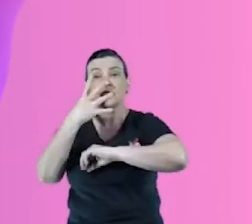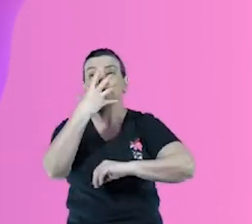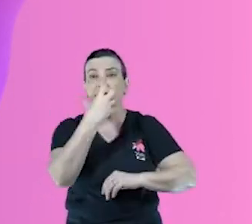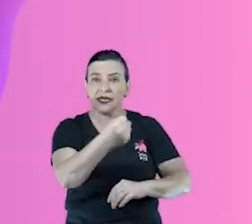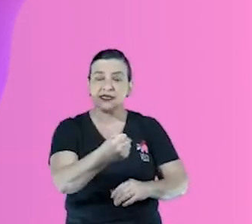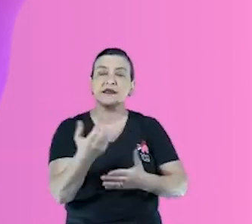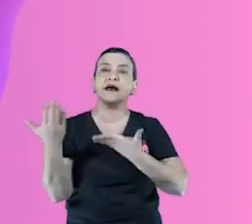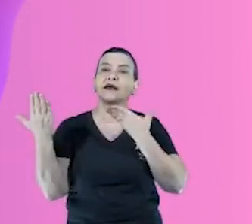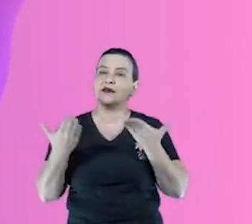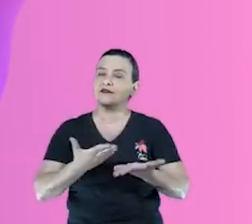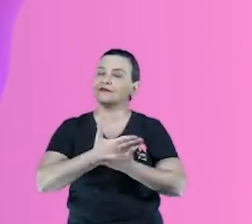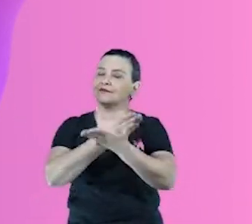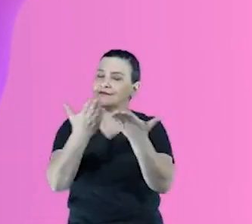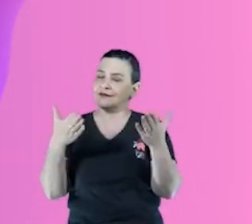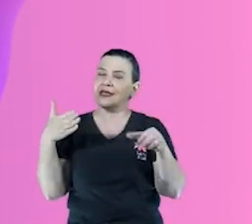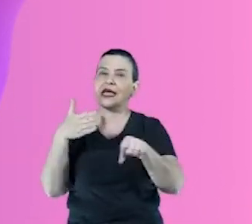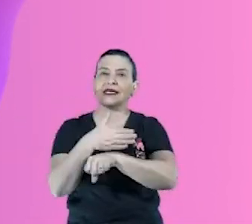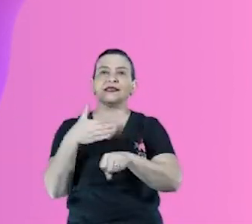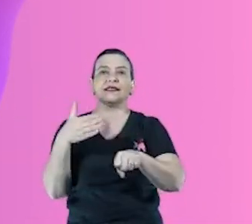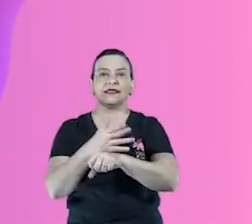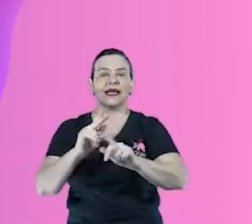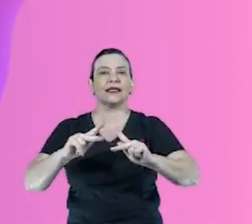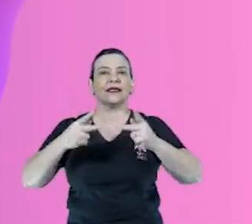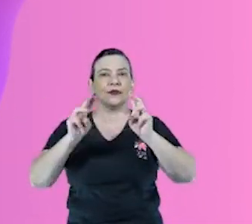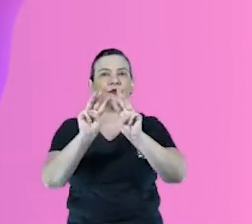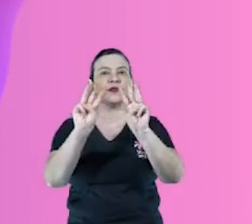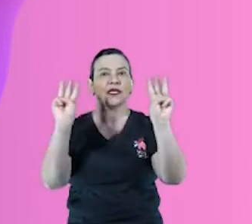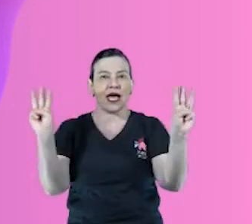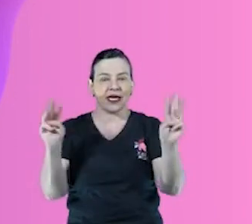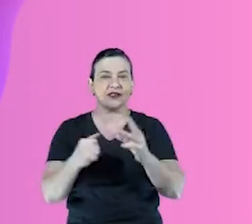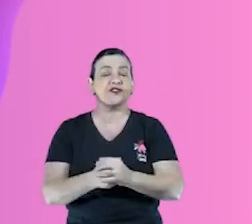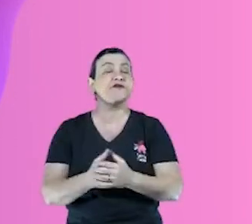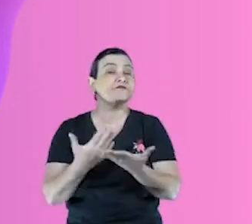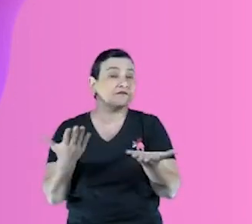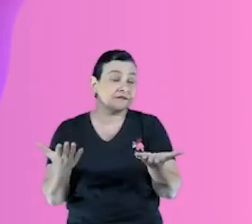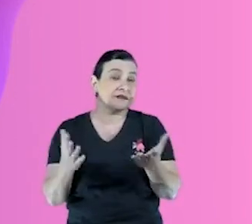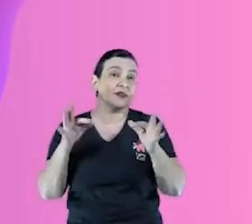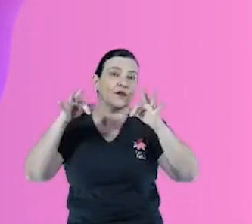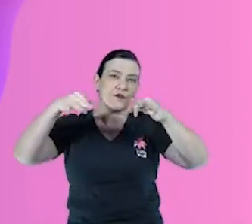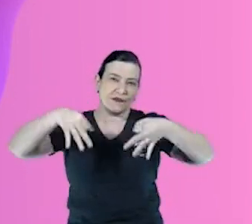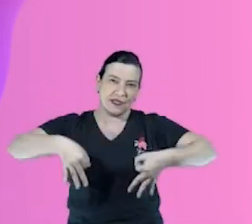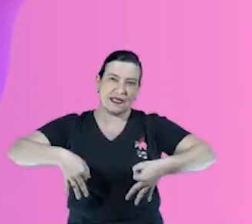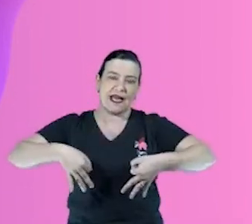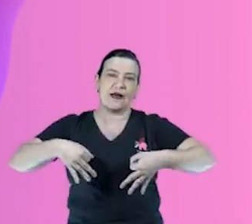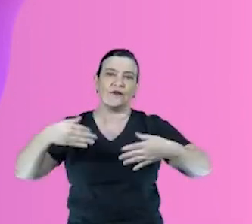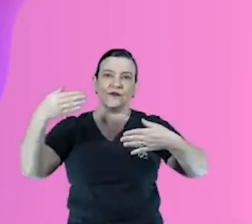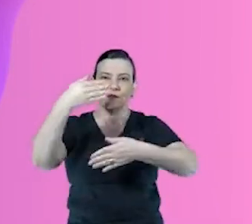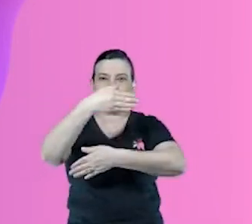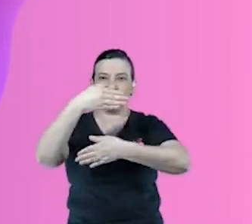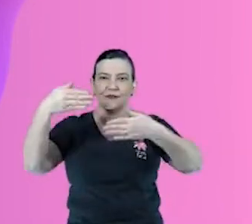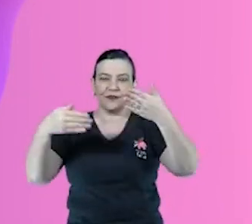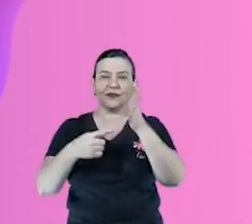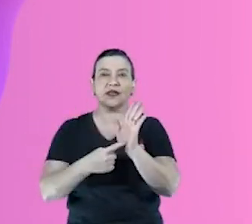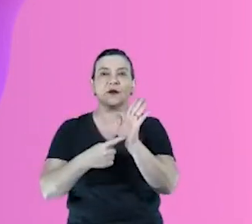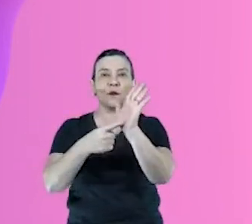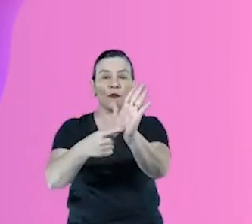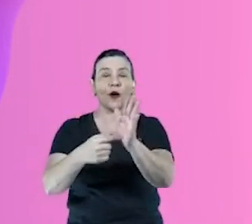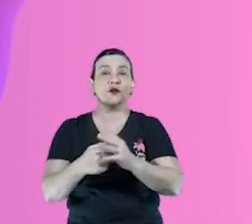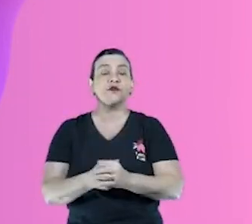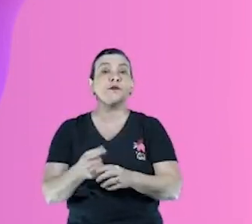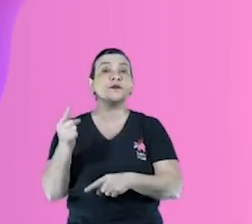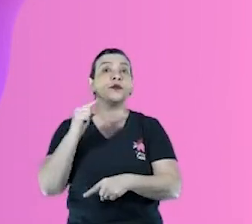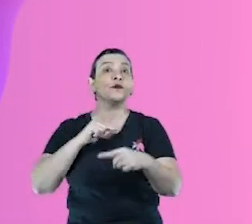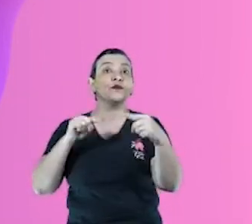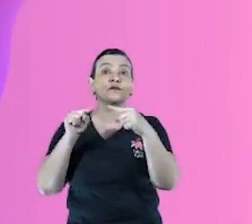acessarem o site que eu mencionei, né, vai estar no final também do PPT aqui, daqui a pouco a gente mostra, que o objetivo realmente